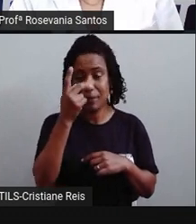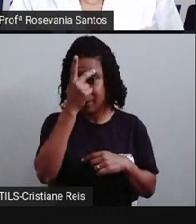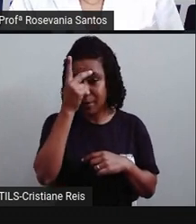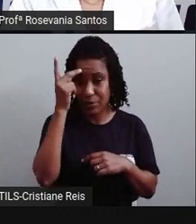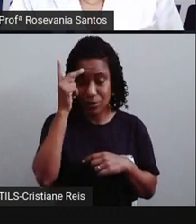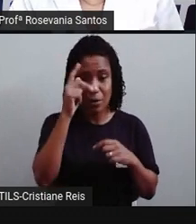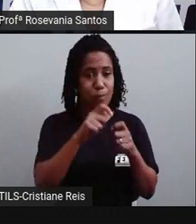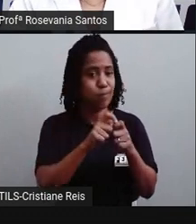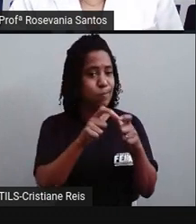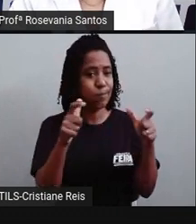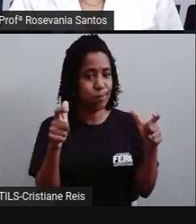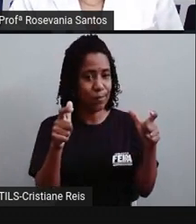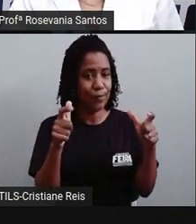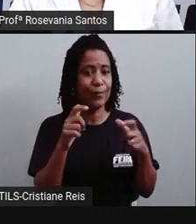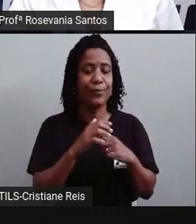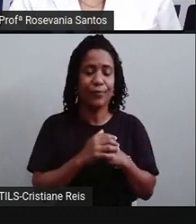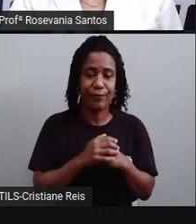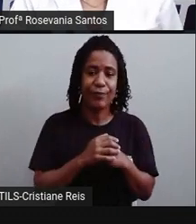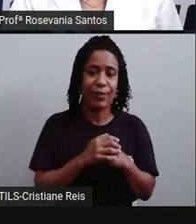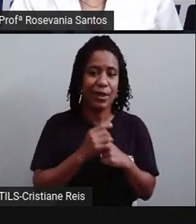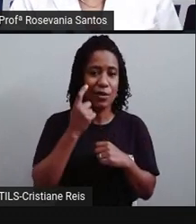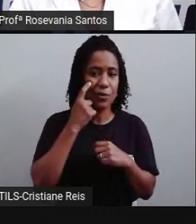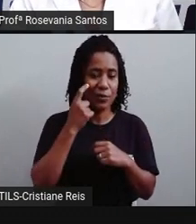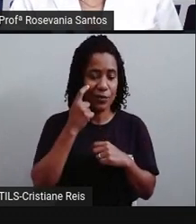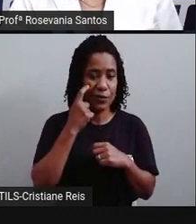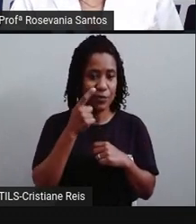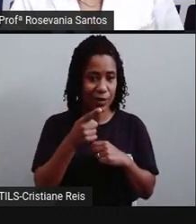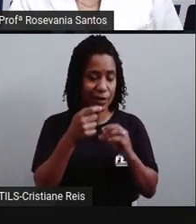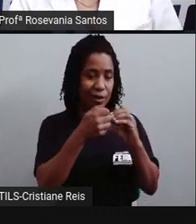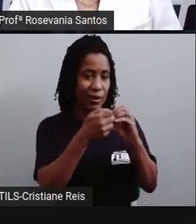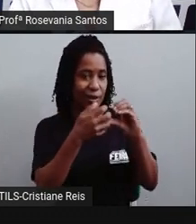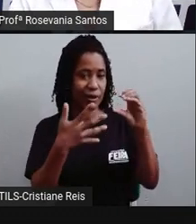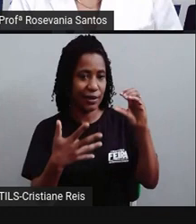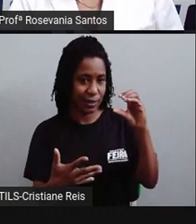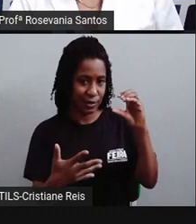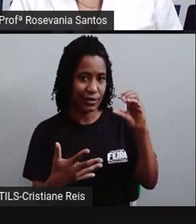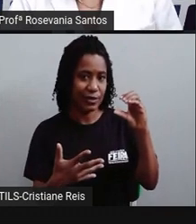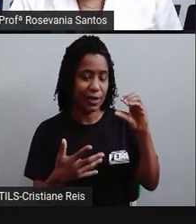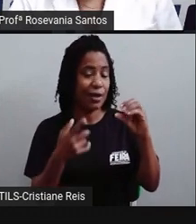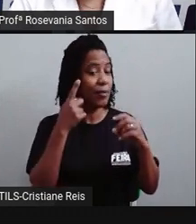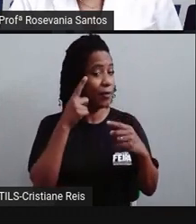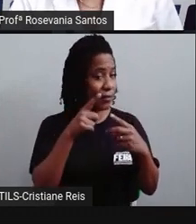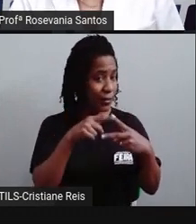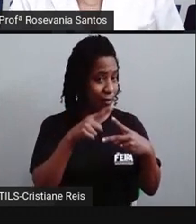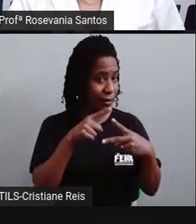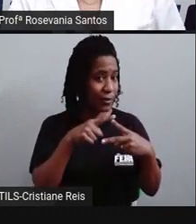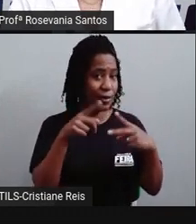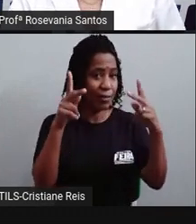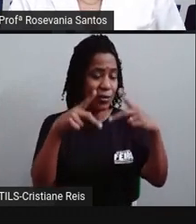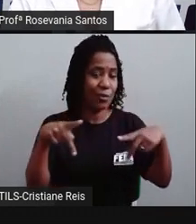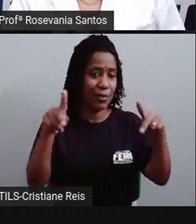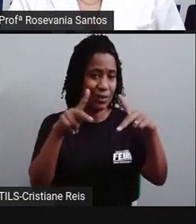Essa imagem, ela chama atenção para dois aspectos. Primeiro, a concentração populacional, né,